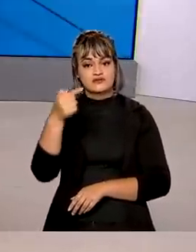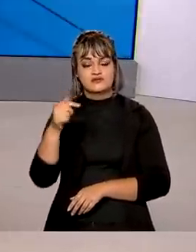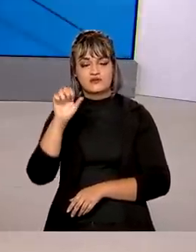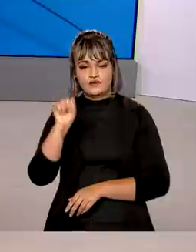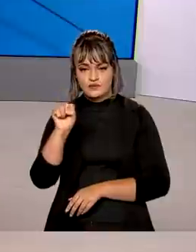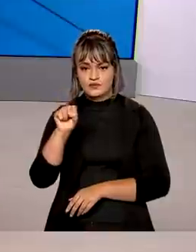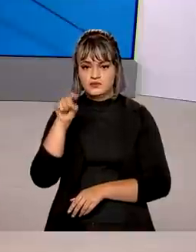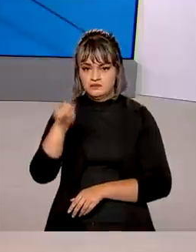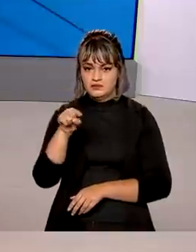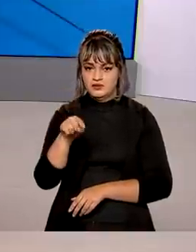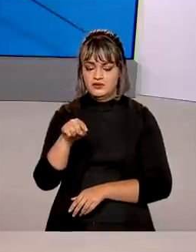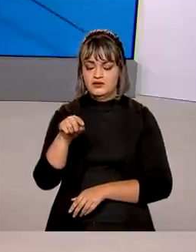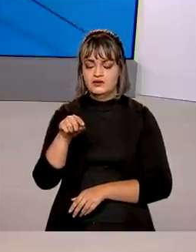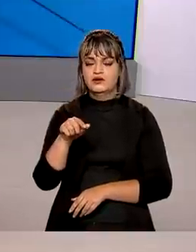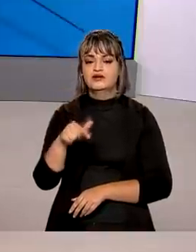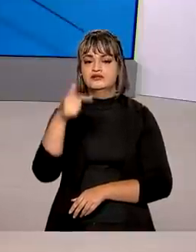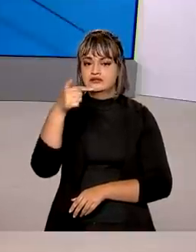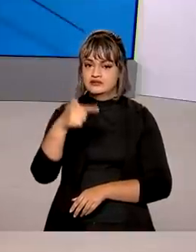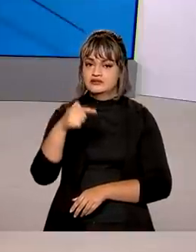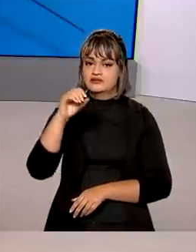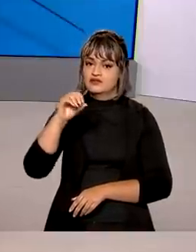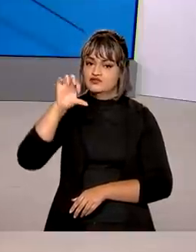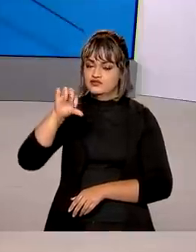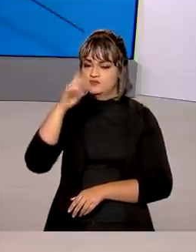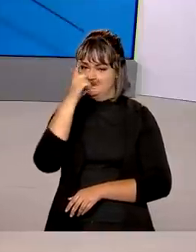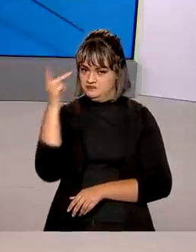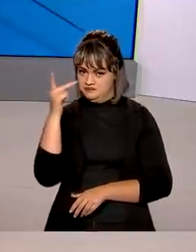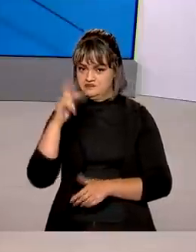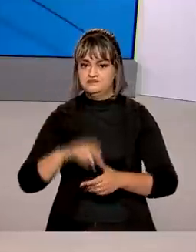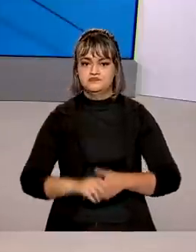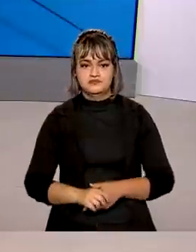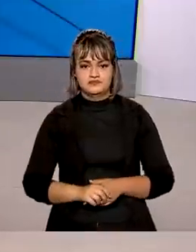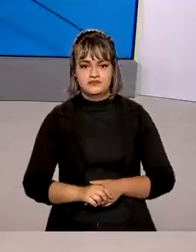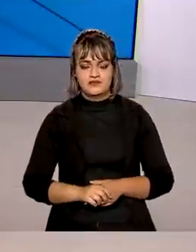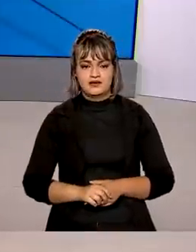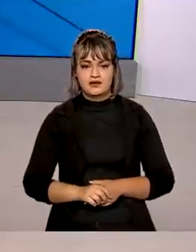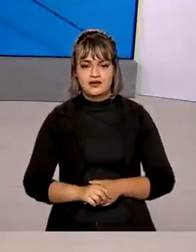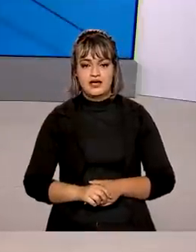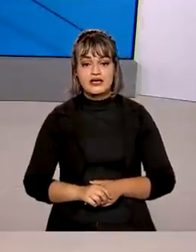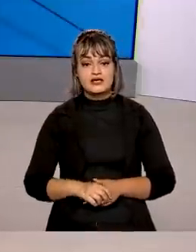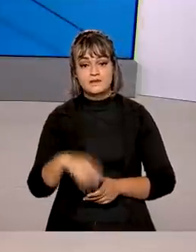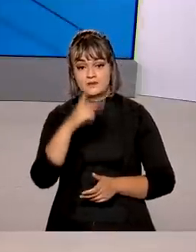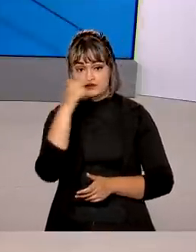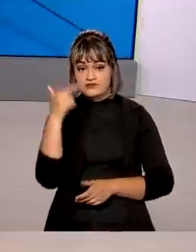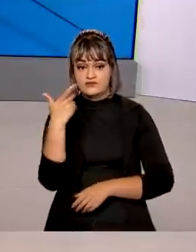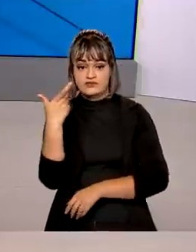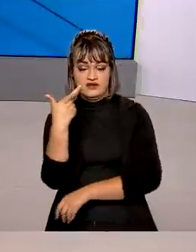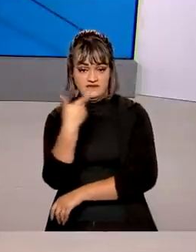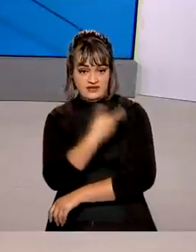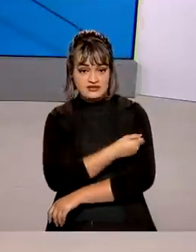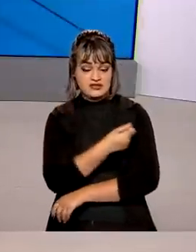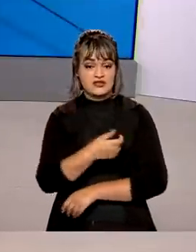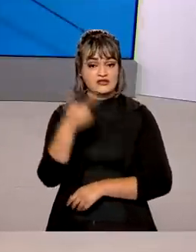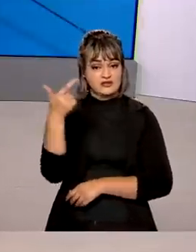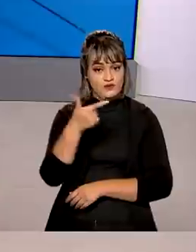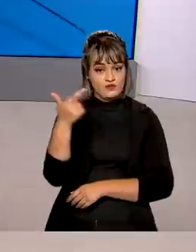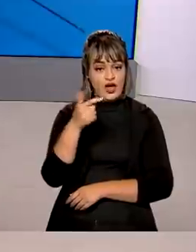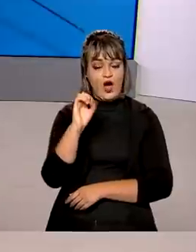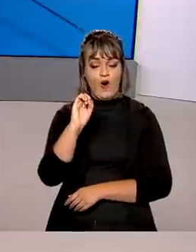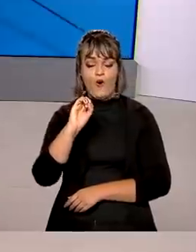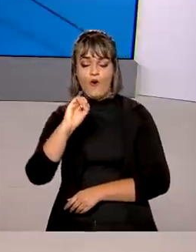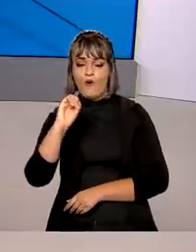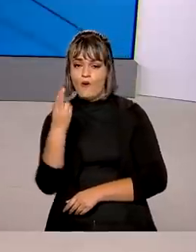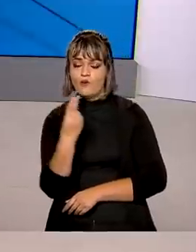778 mil, 709 pessoas. E as pessoas que tomaram a segunda dose ou